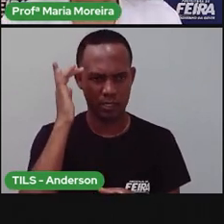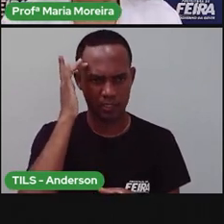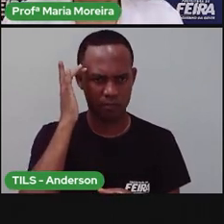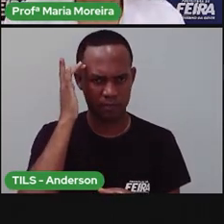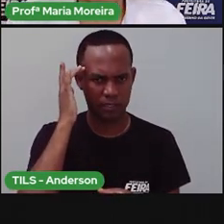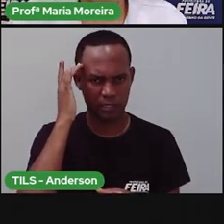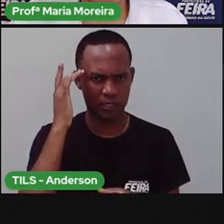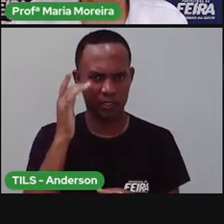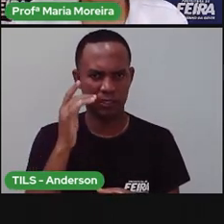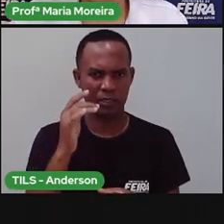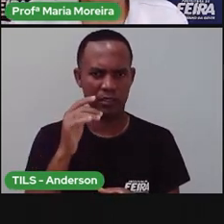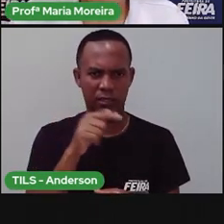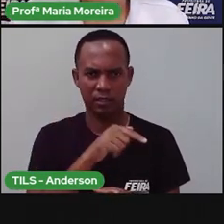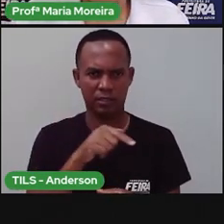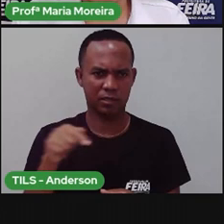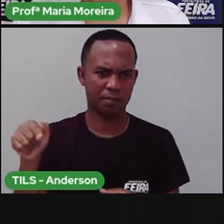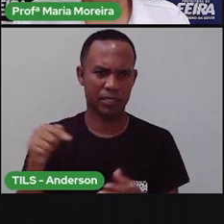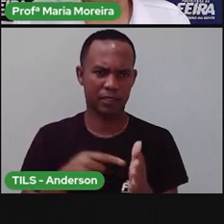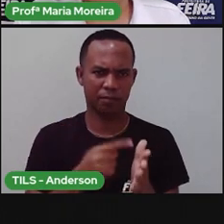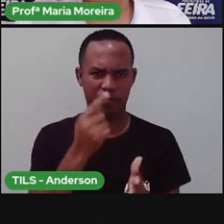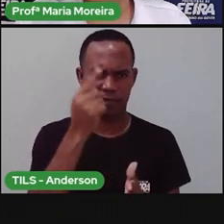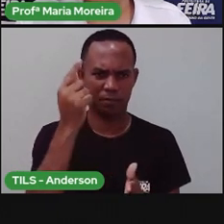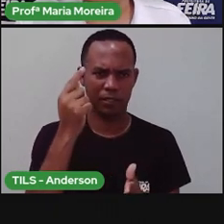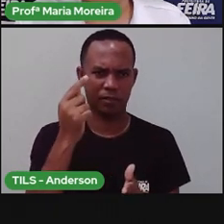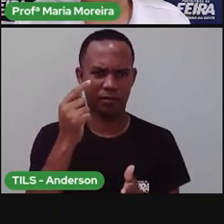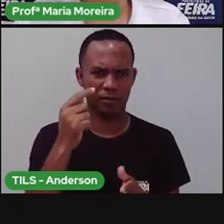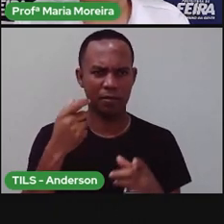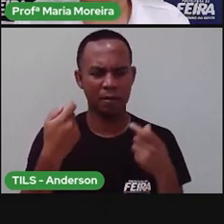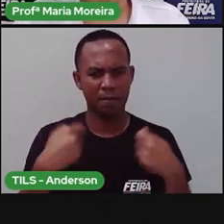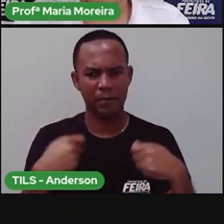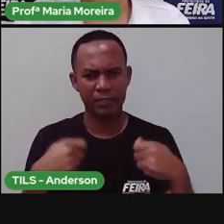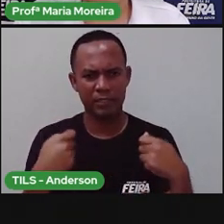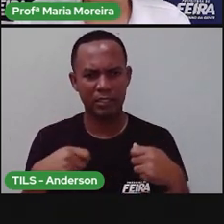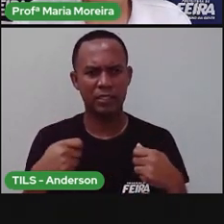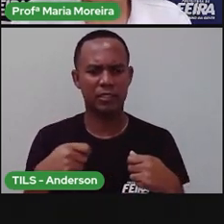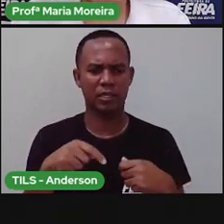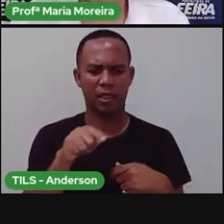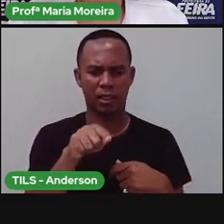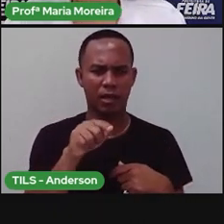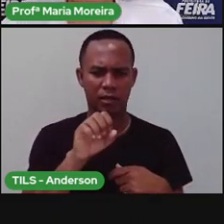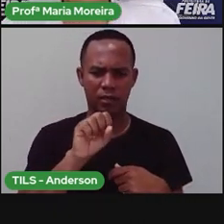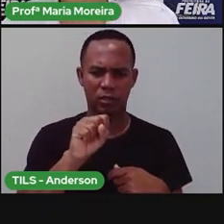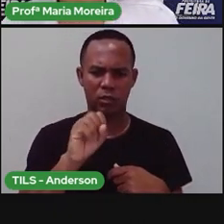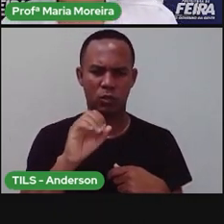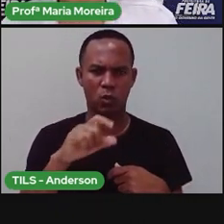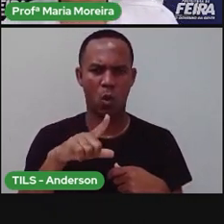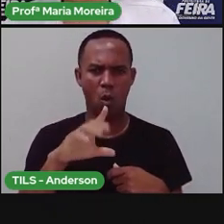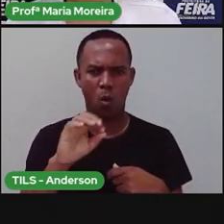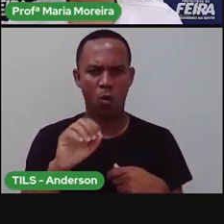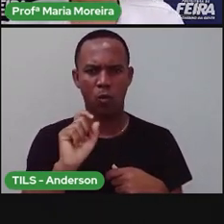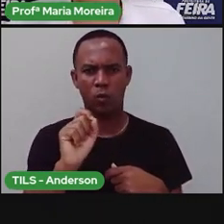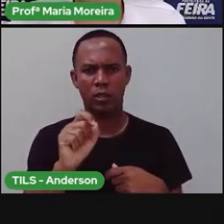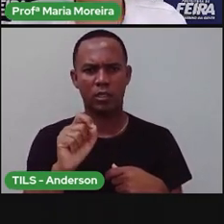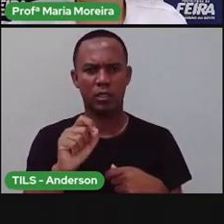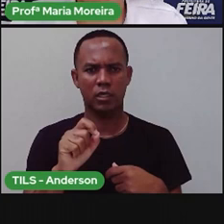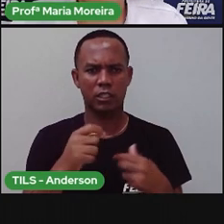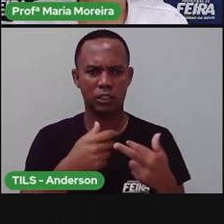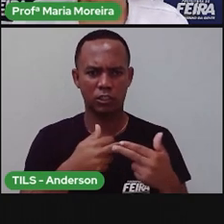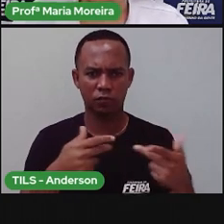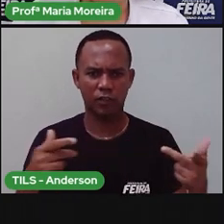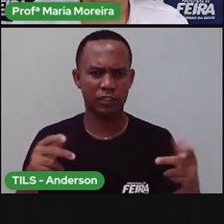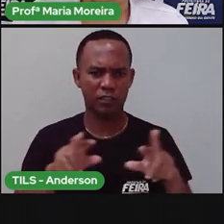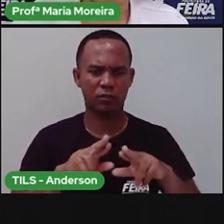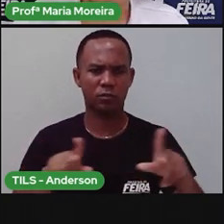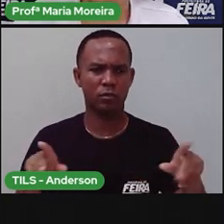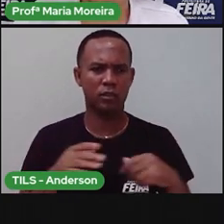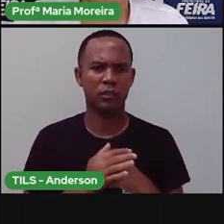semana? Então, as plantas, elas precisam desse solo, para quê? Para tirar os seus nutrientes, né? E